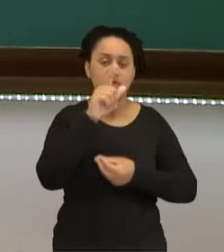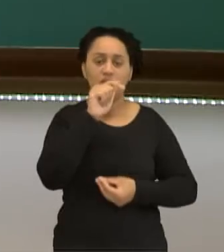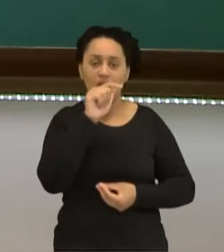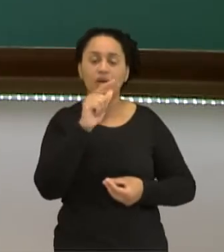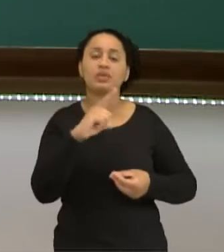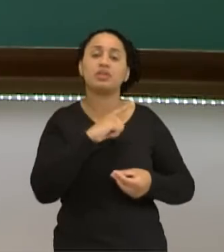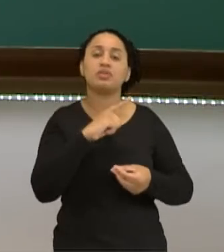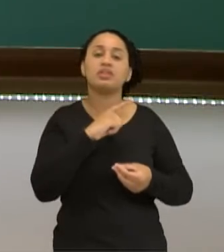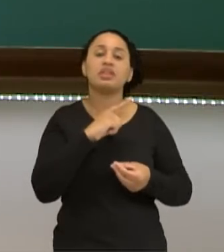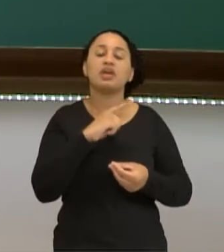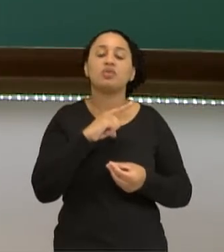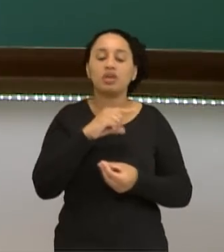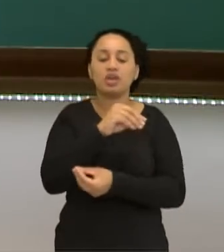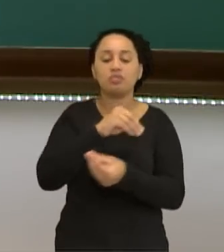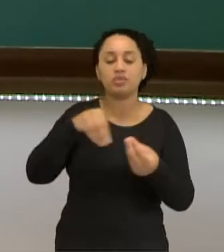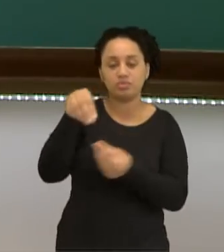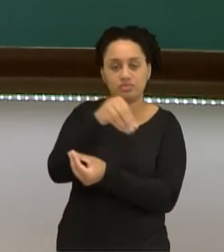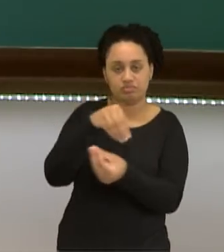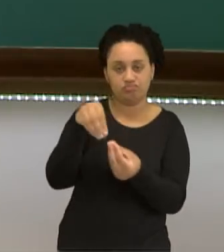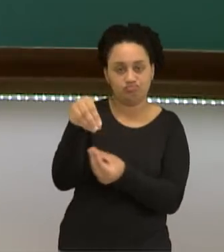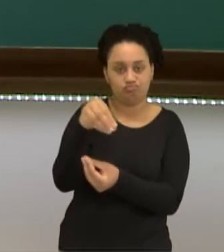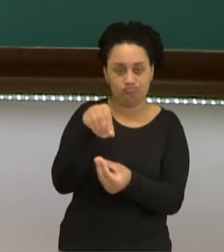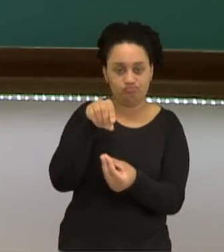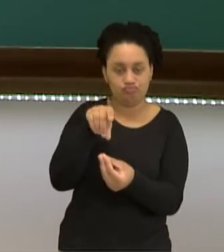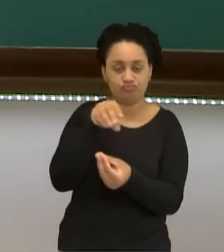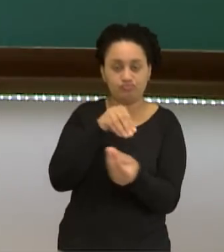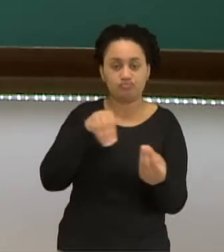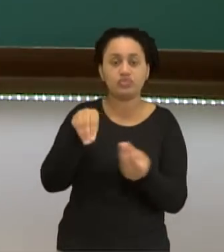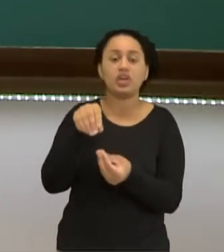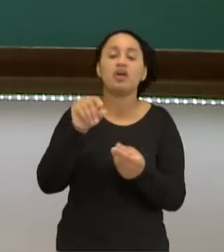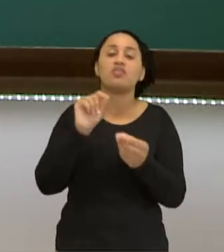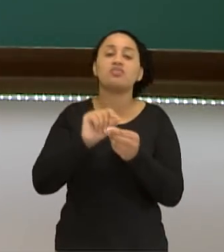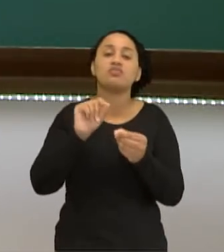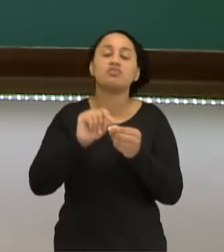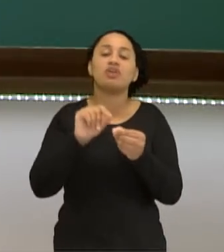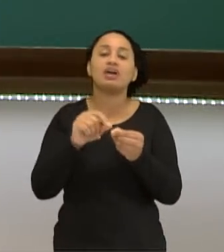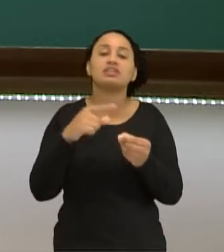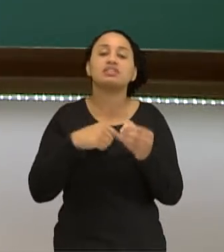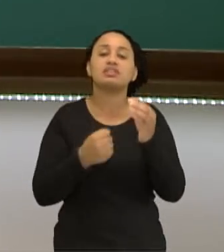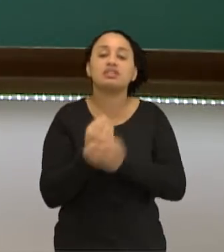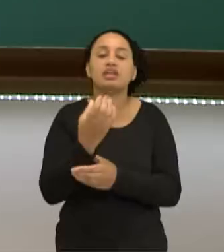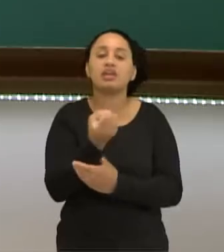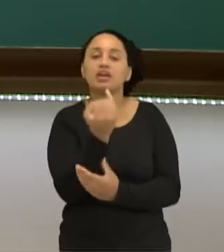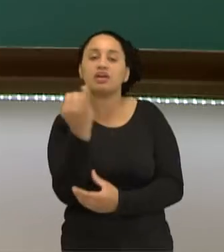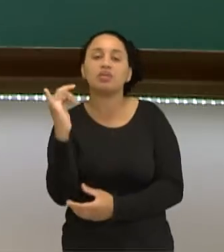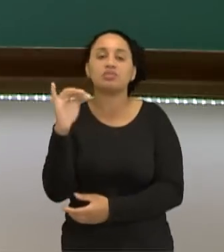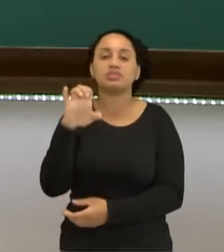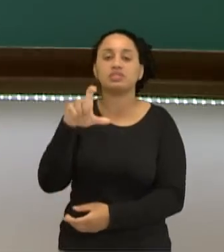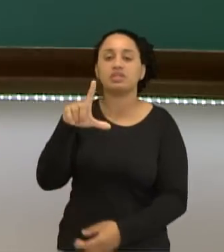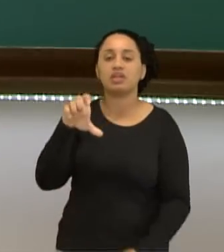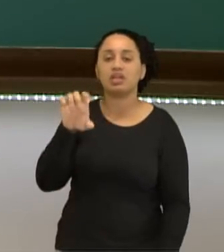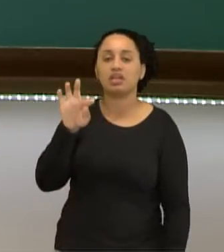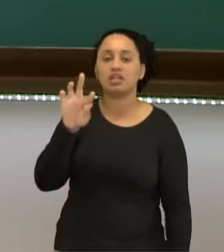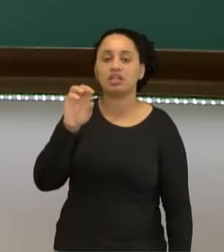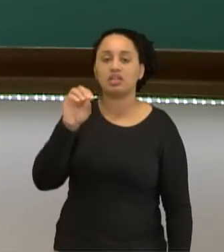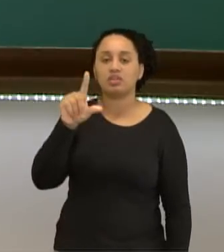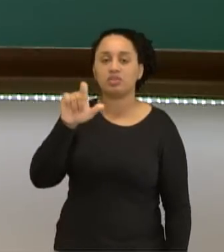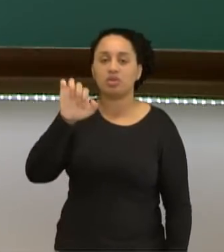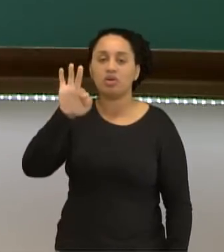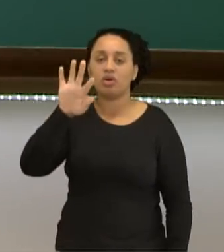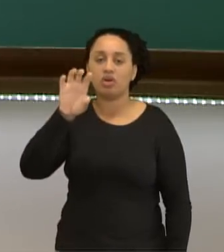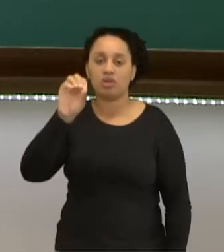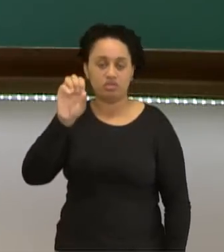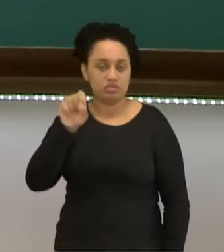uma solução. Essa solução vai formar eletrólitos. O são eletrólitos? Eletrólitos